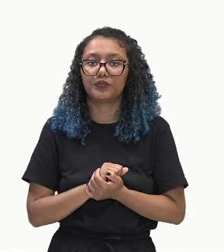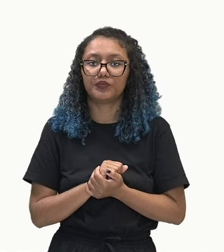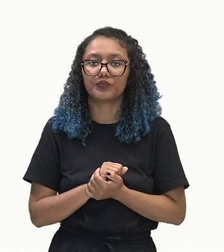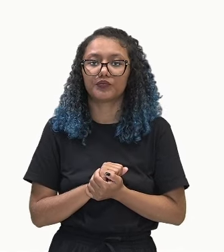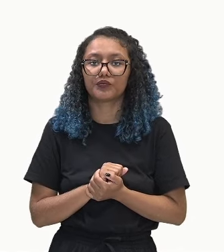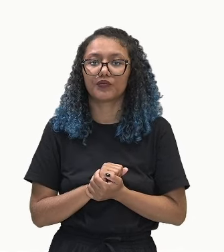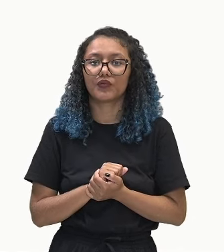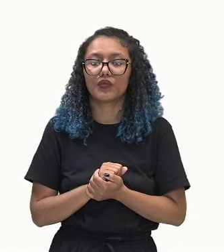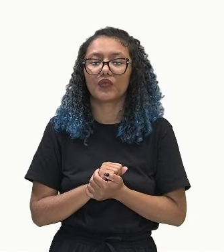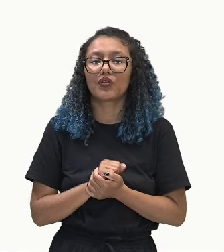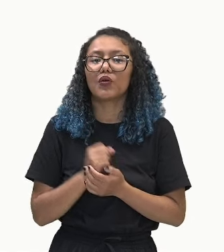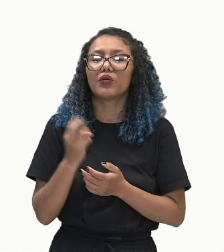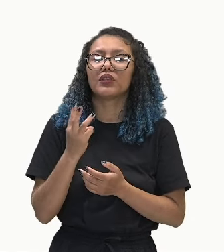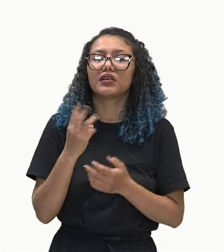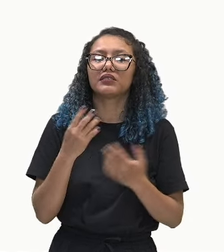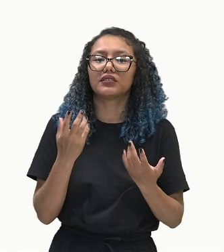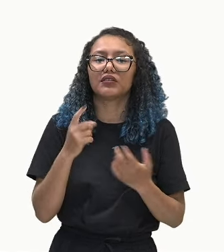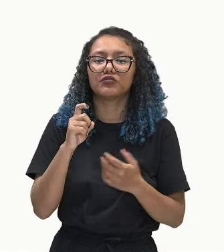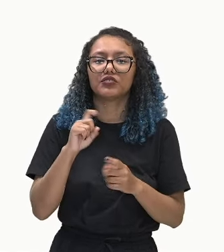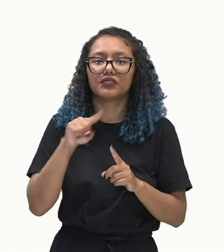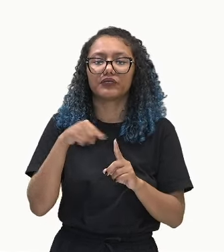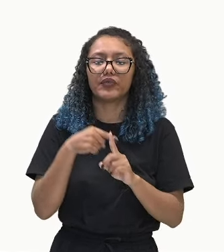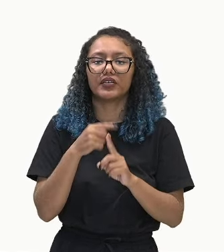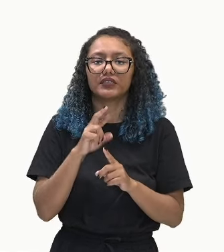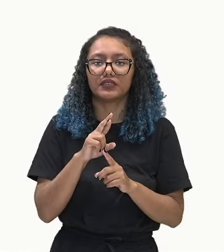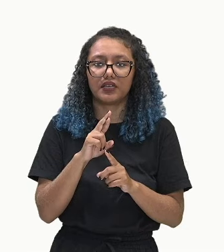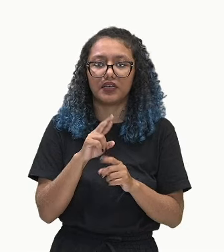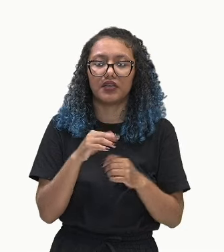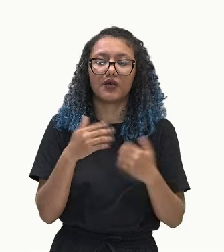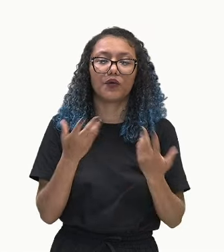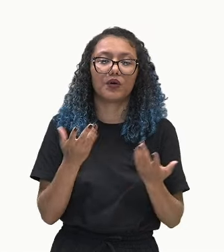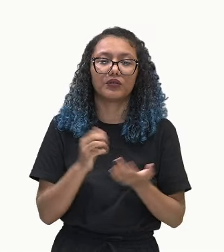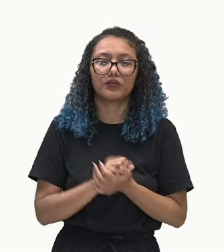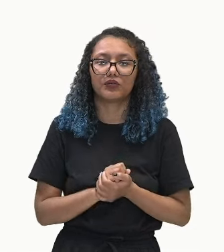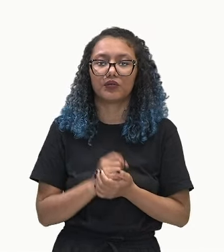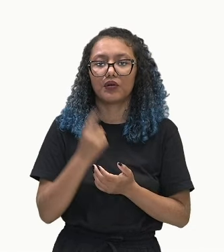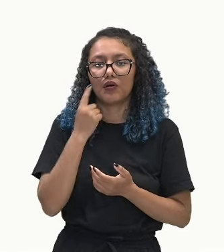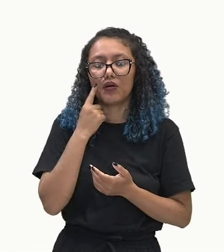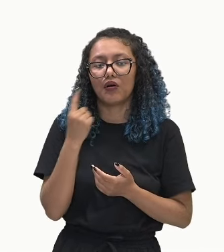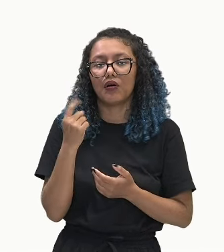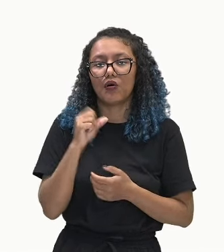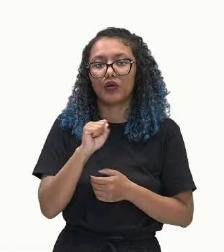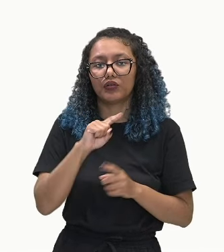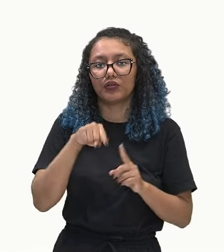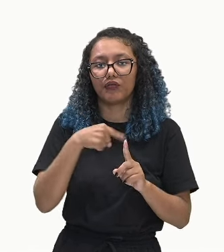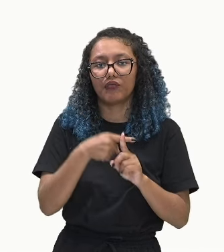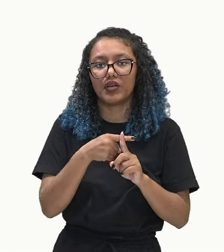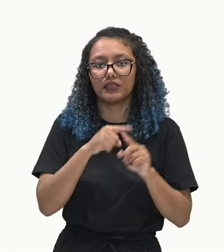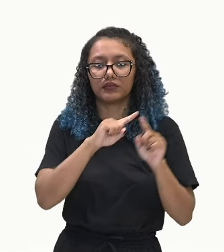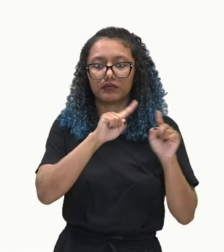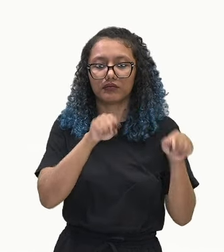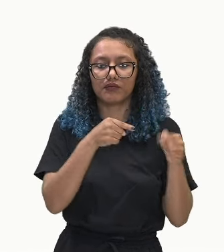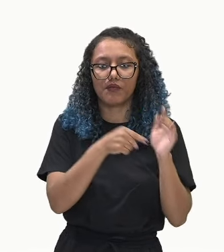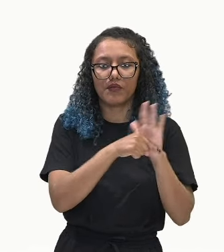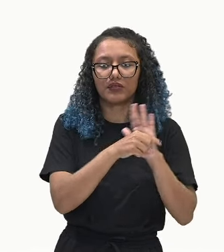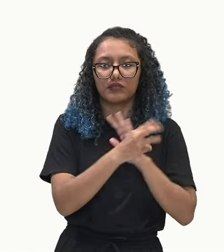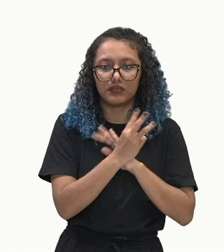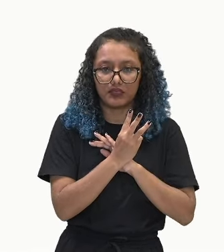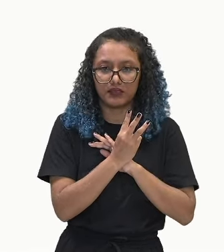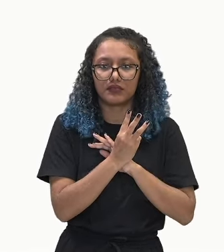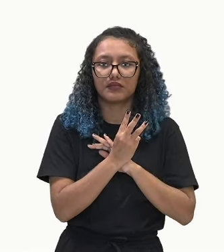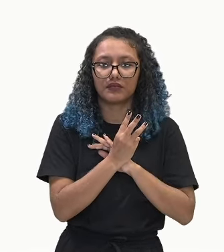O terceiro valor vai ser x mais a razão, vai ser 8 mais menos 3,